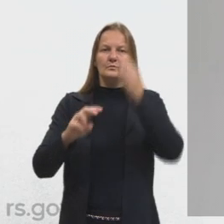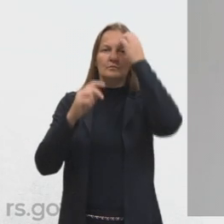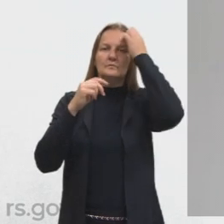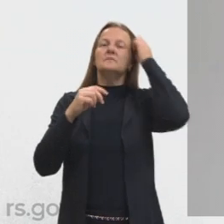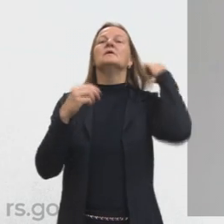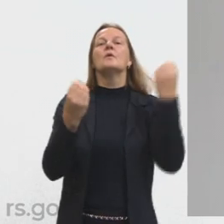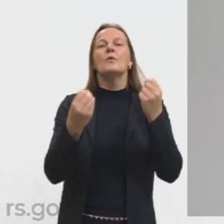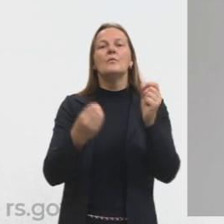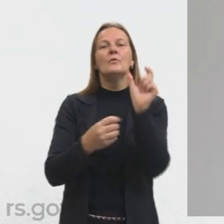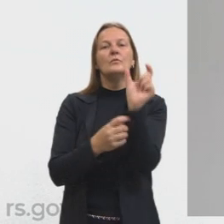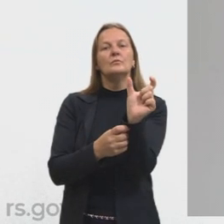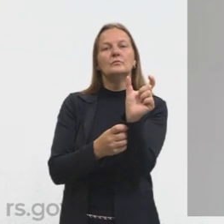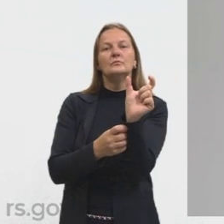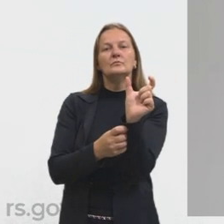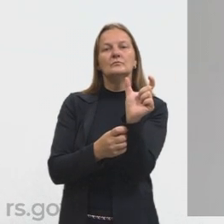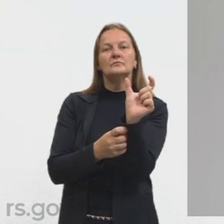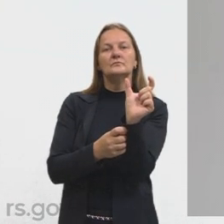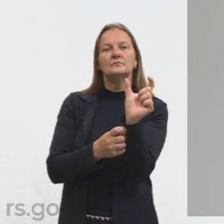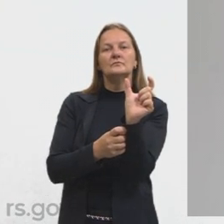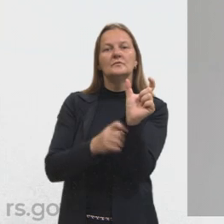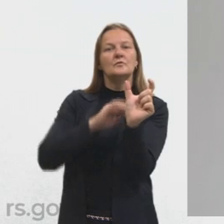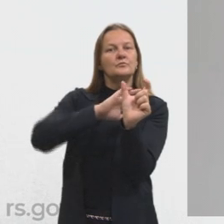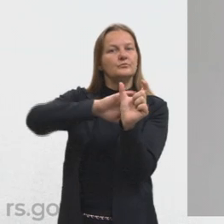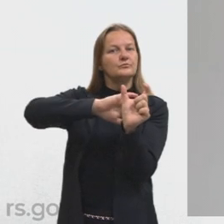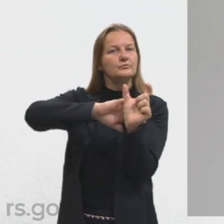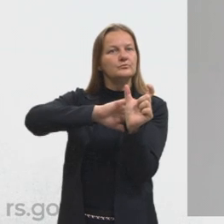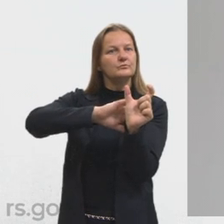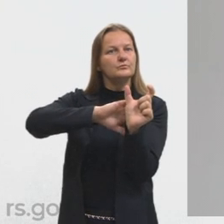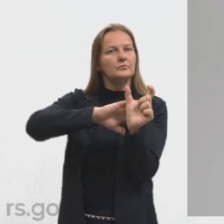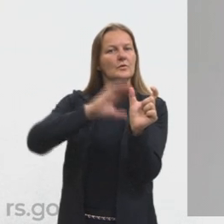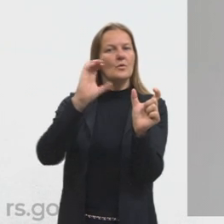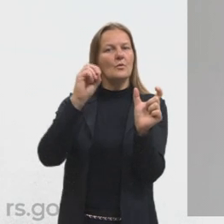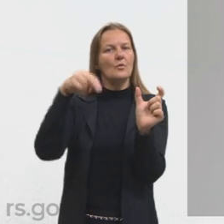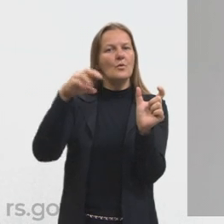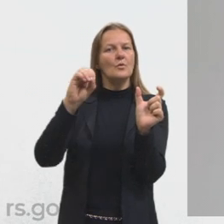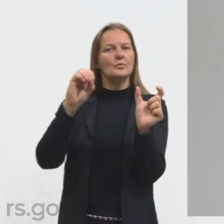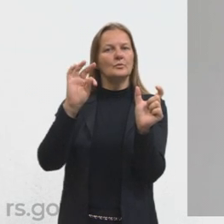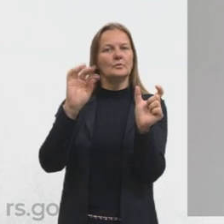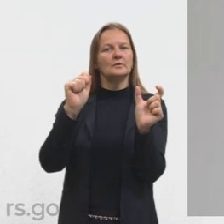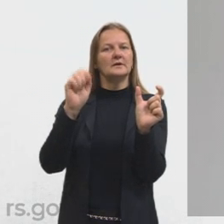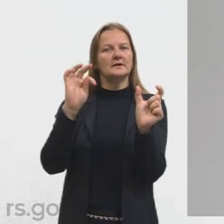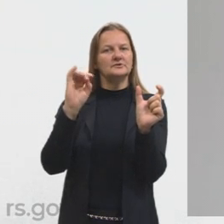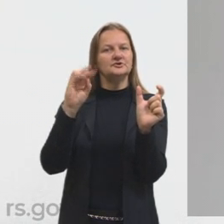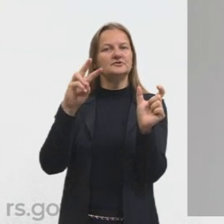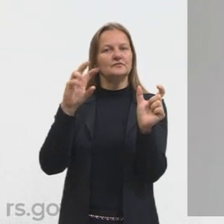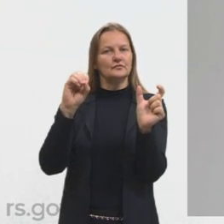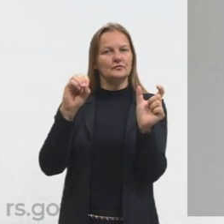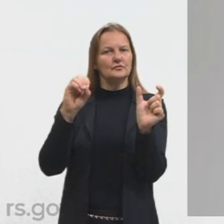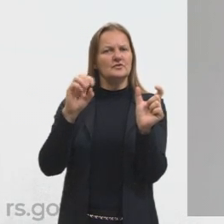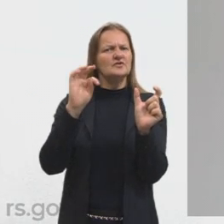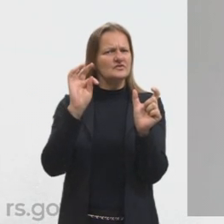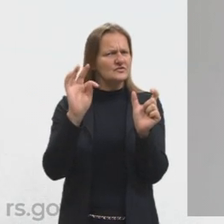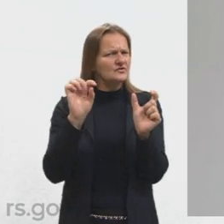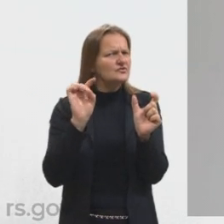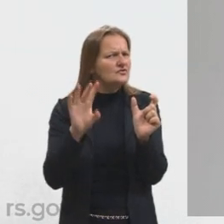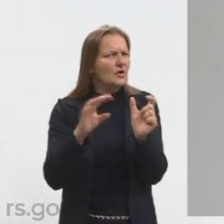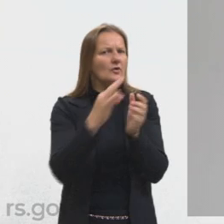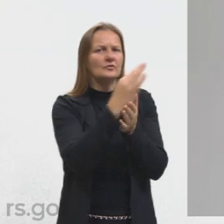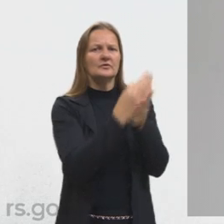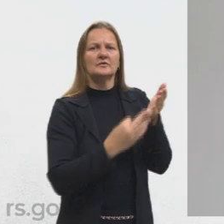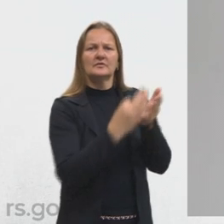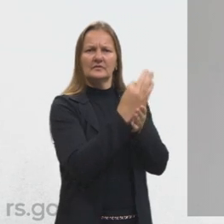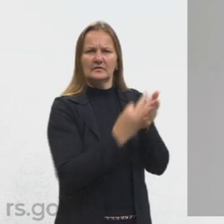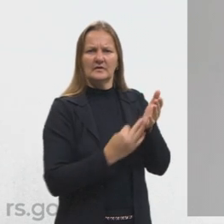conotativo somente em textos literários. Professora, mas eu nem sei o que é